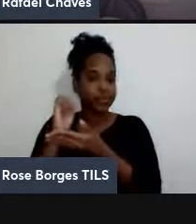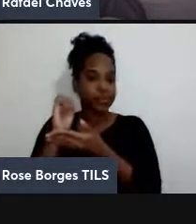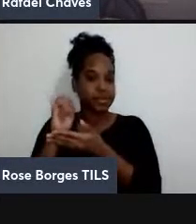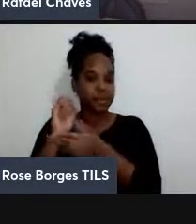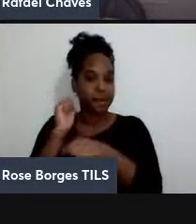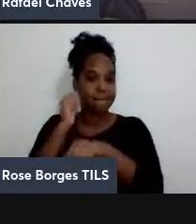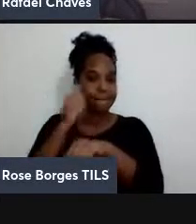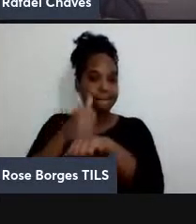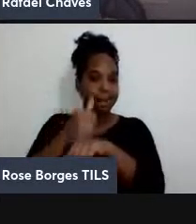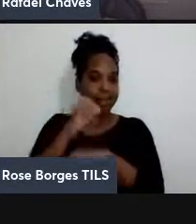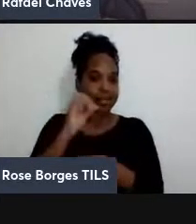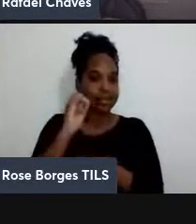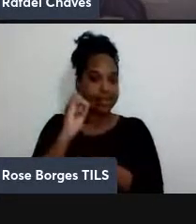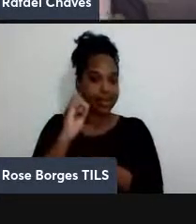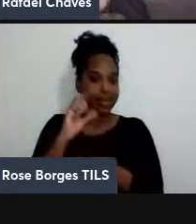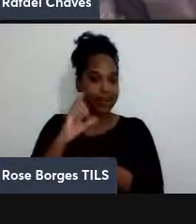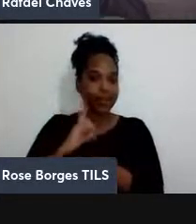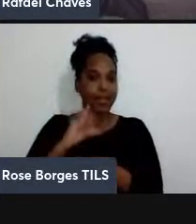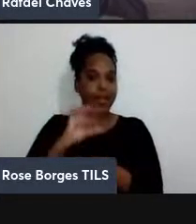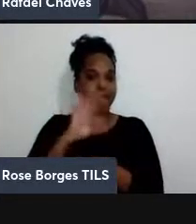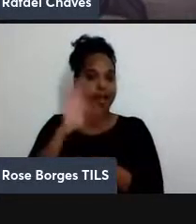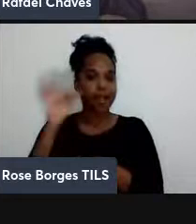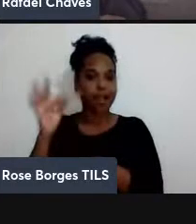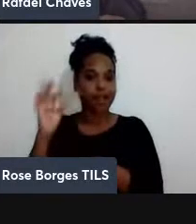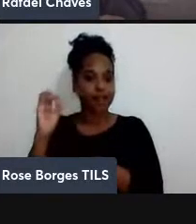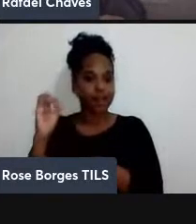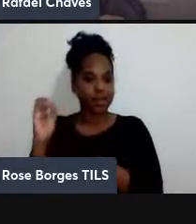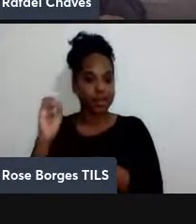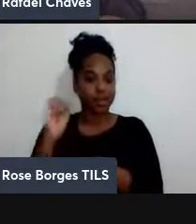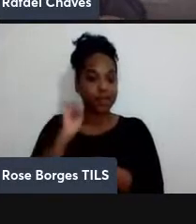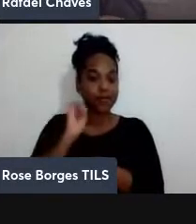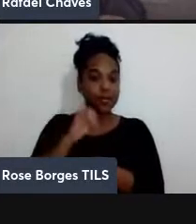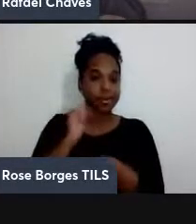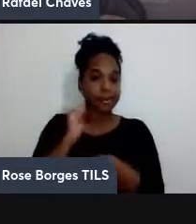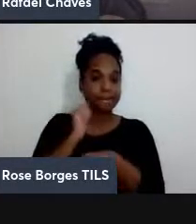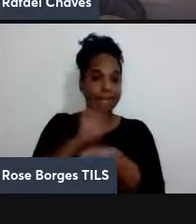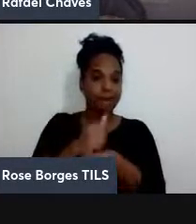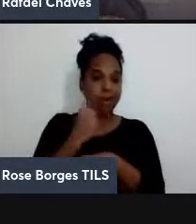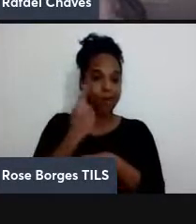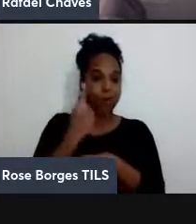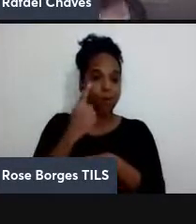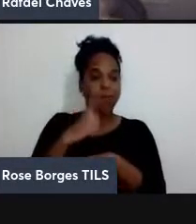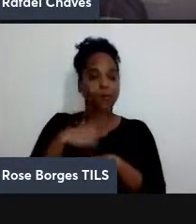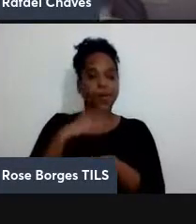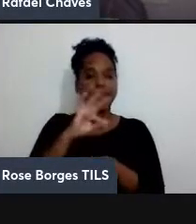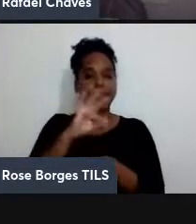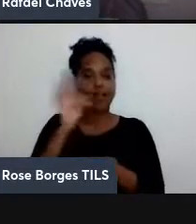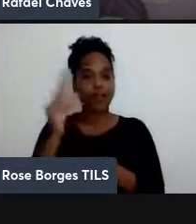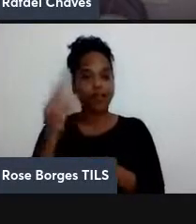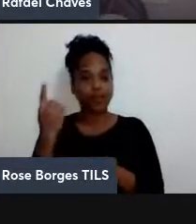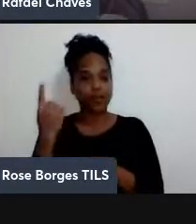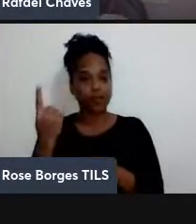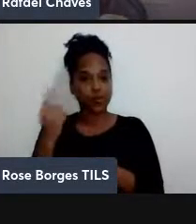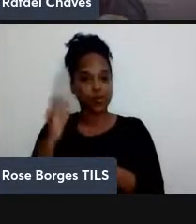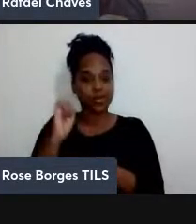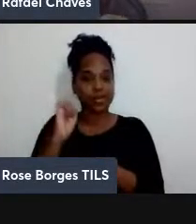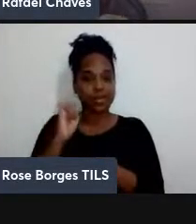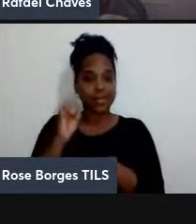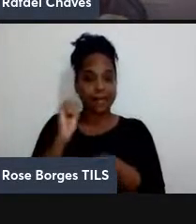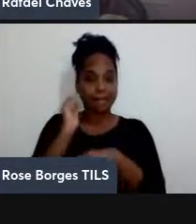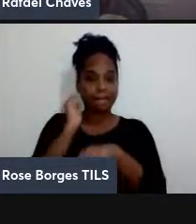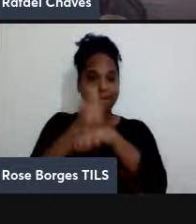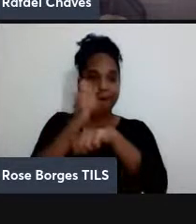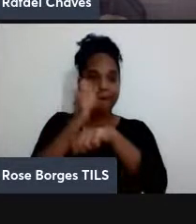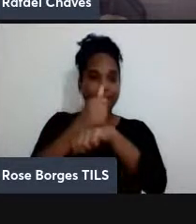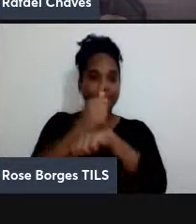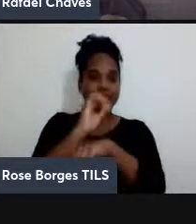gente entra com 1 a gente sai com f de 1 mas o que acontece agora se eu entrar com uma superposição de 0 e 1 na saída eu vou